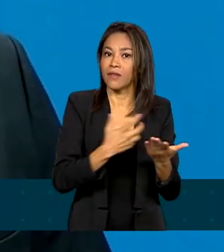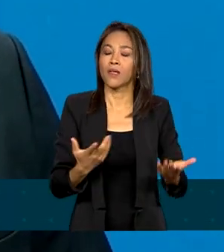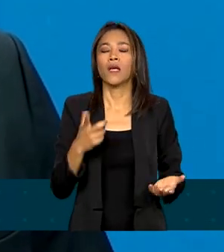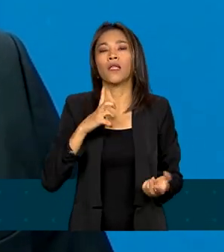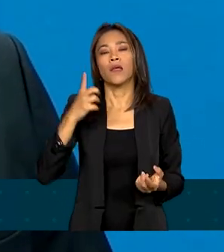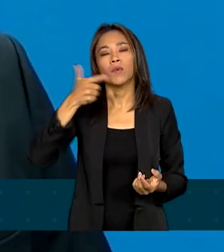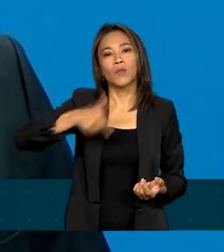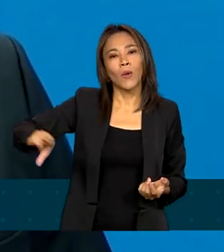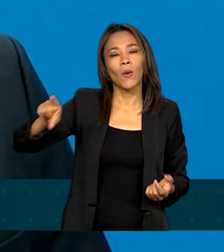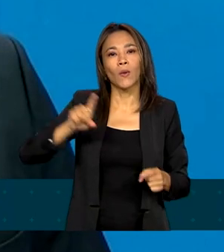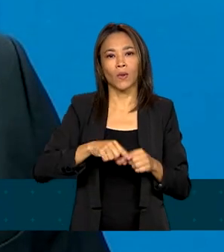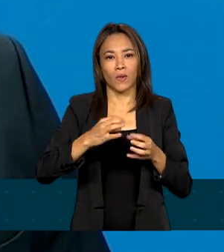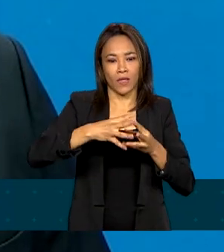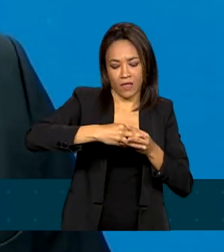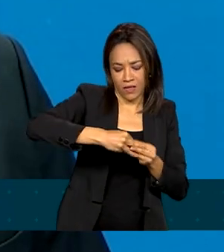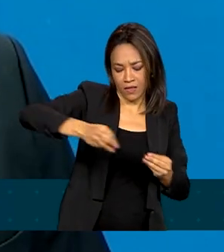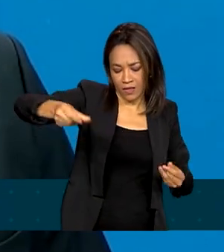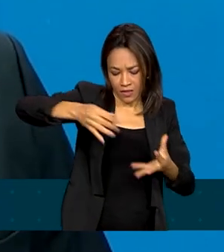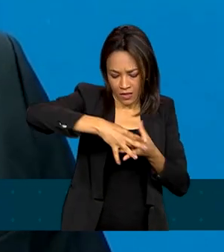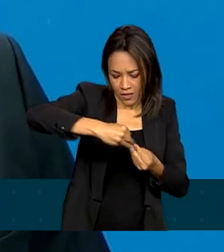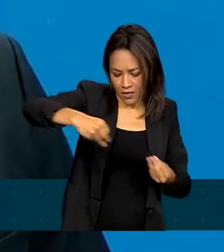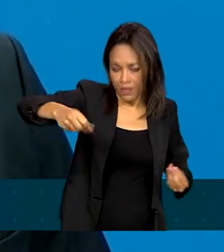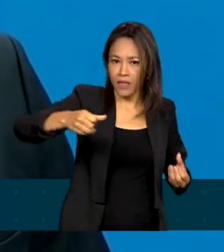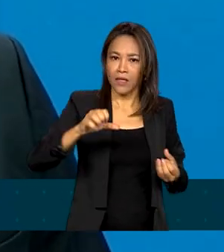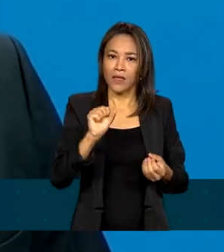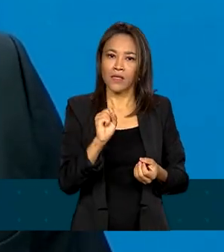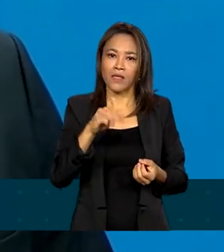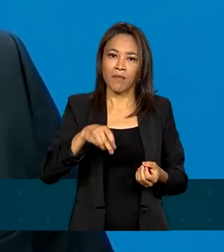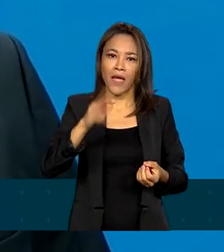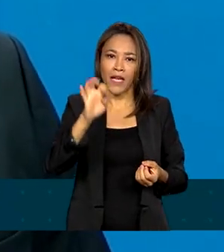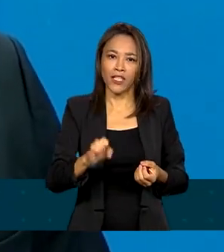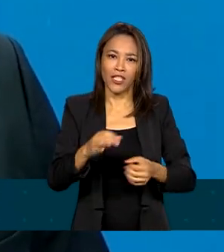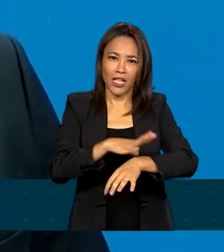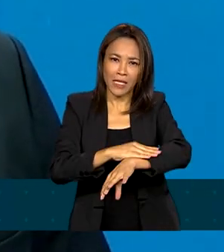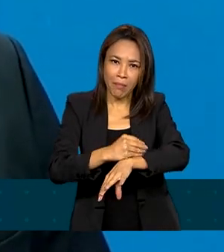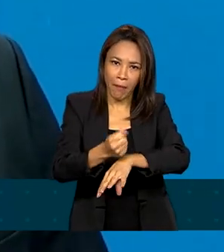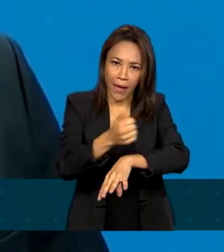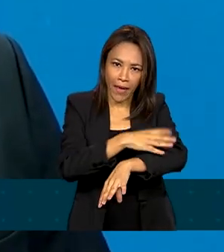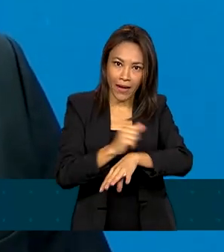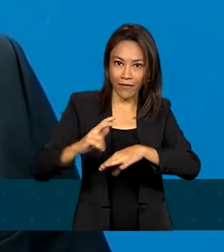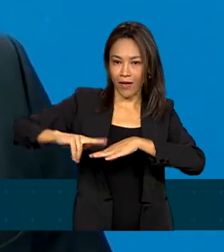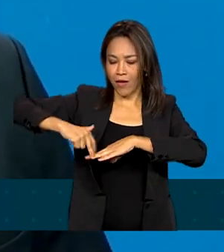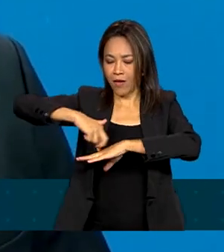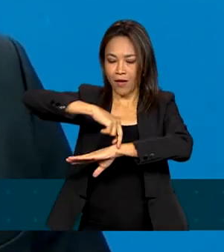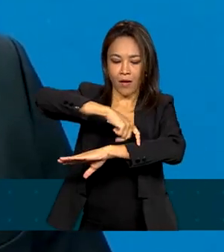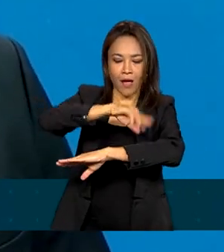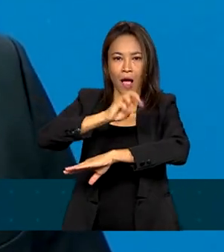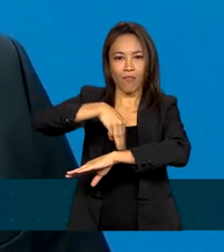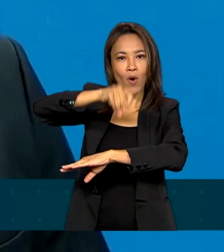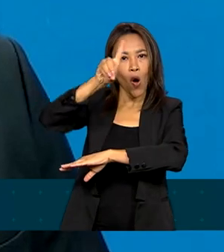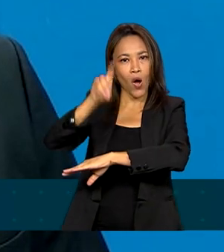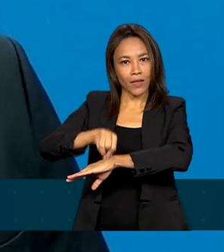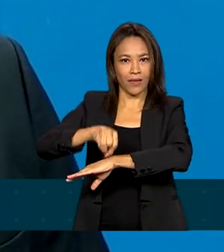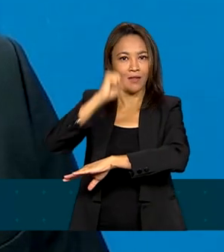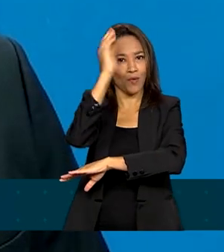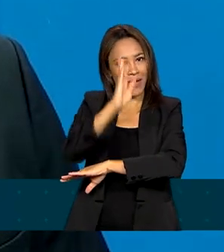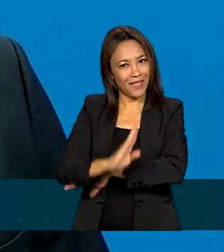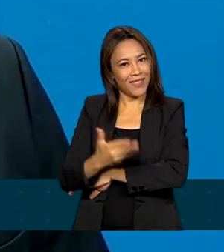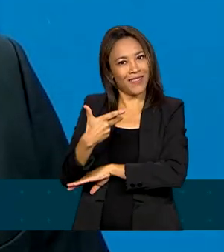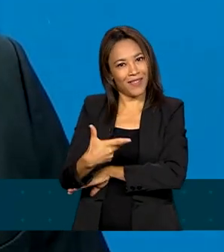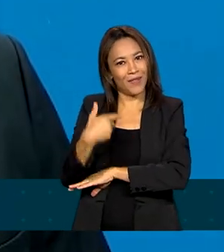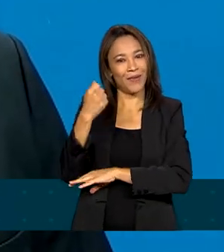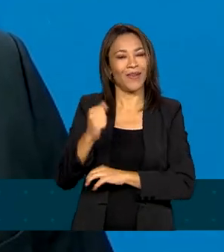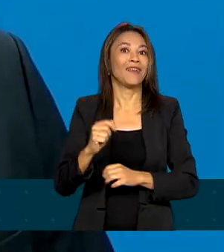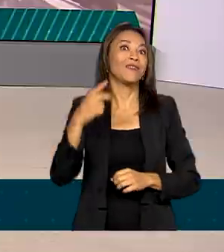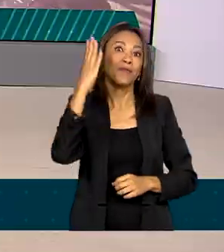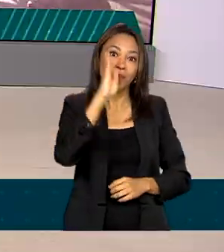também das fibras, das sementes e das peles que fazem a moda brasileira, a moda amazônica brilhar no Brasil e no